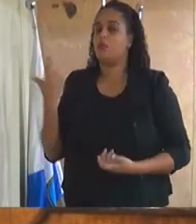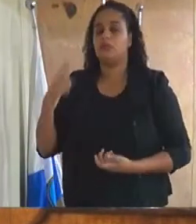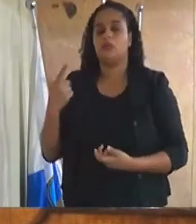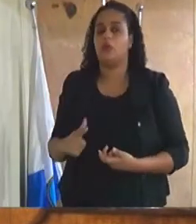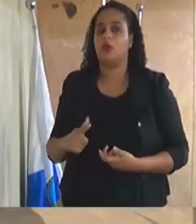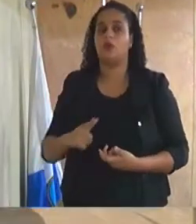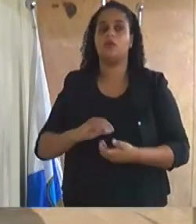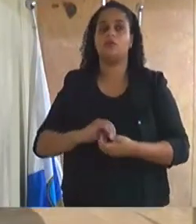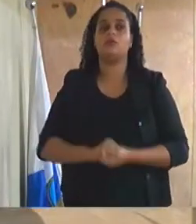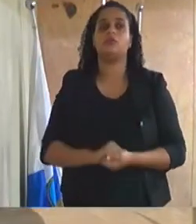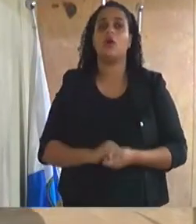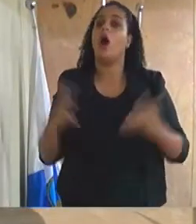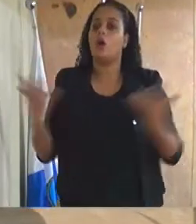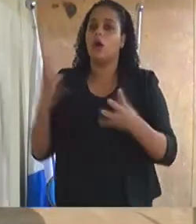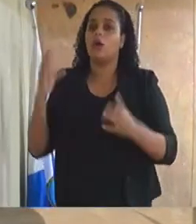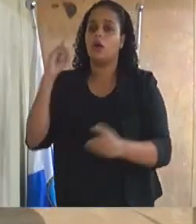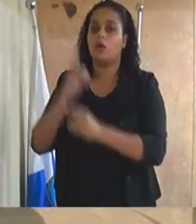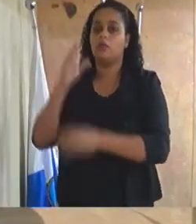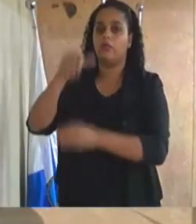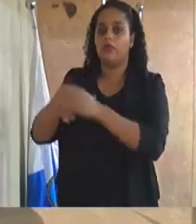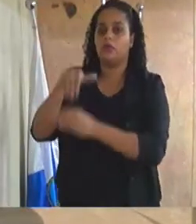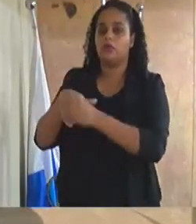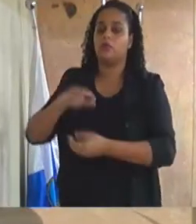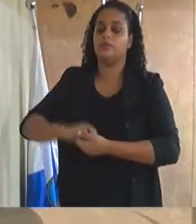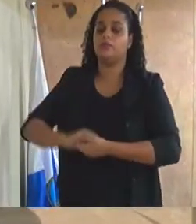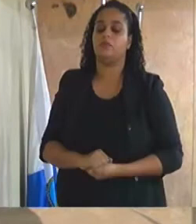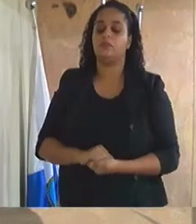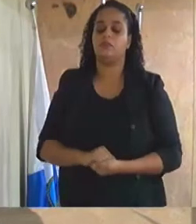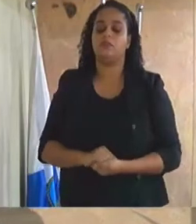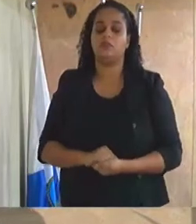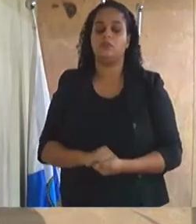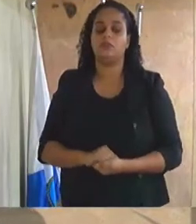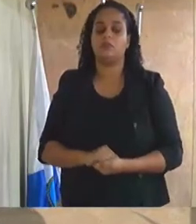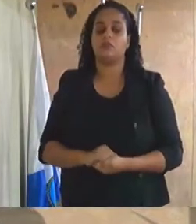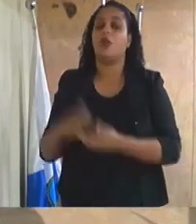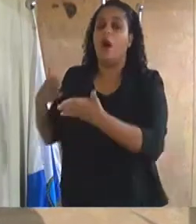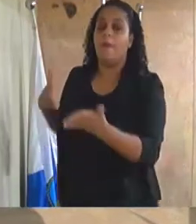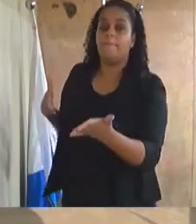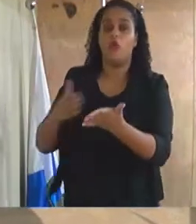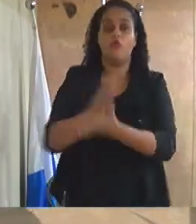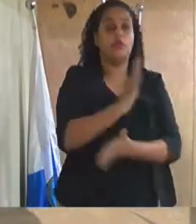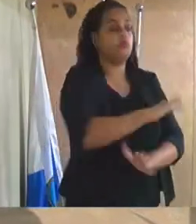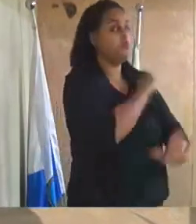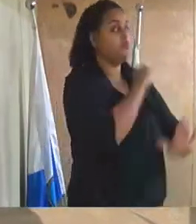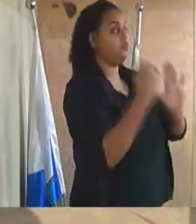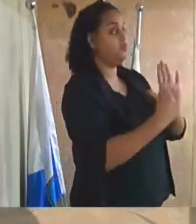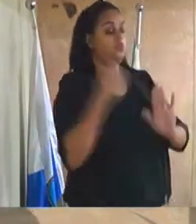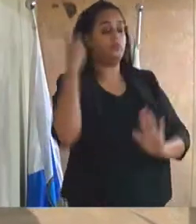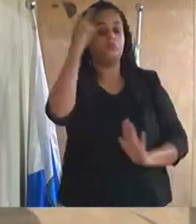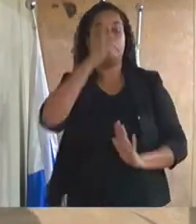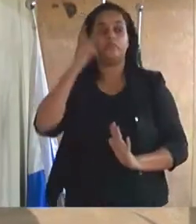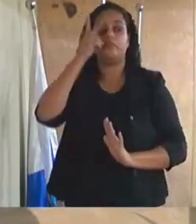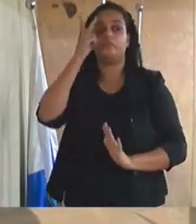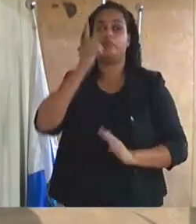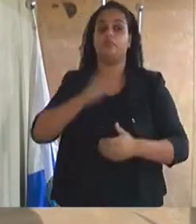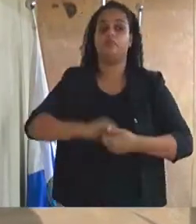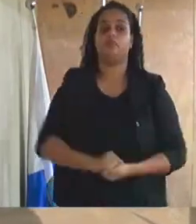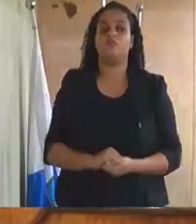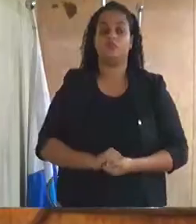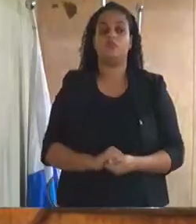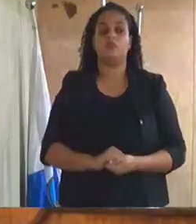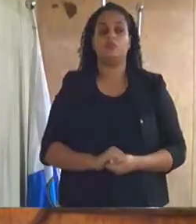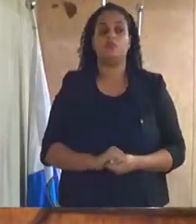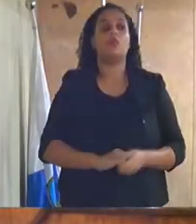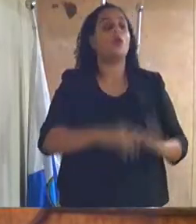discutir a matéria encontra-se em votação matéria foi aprovada por unanimidade